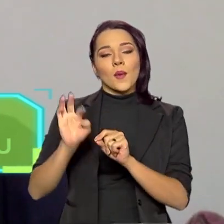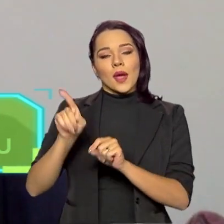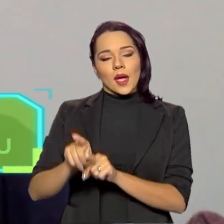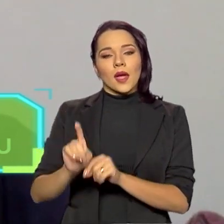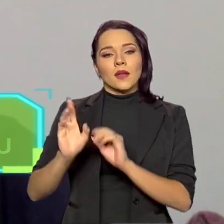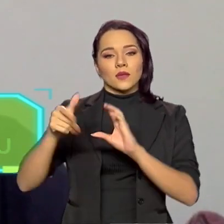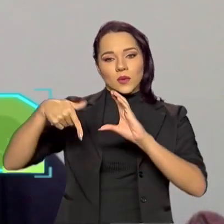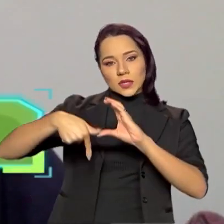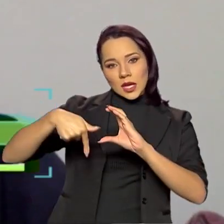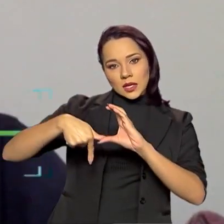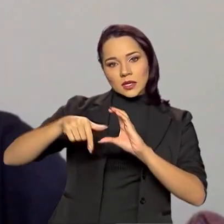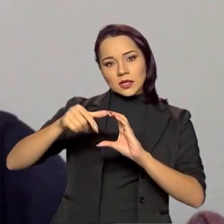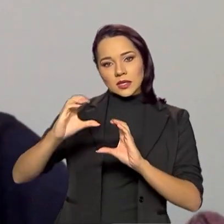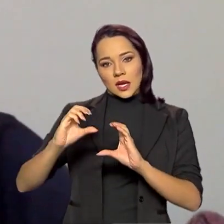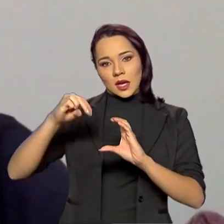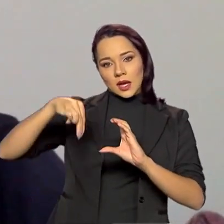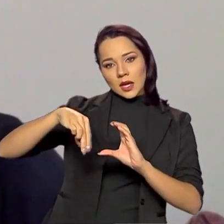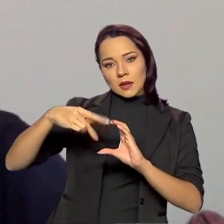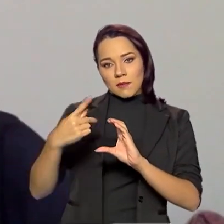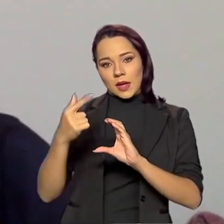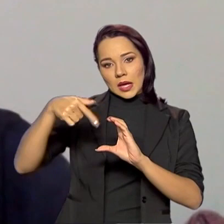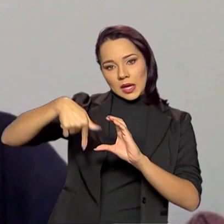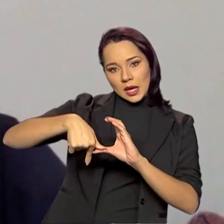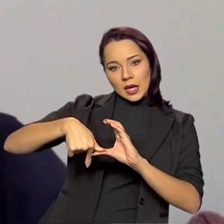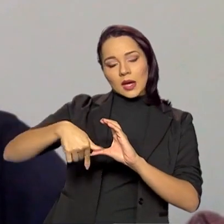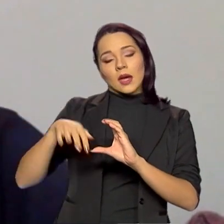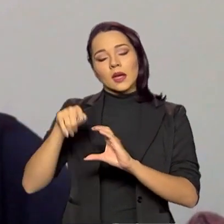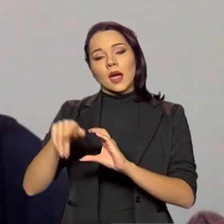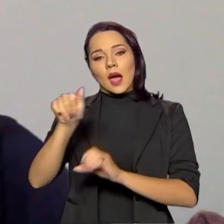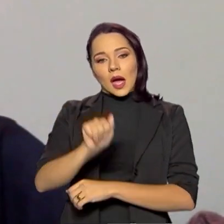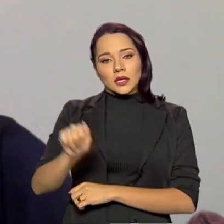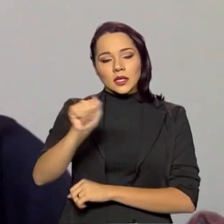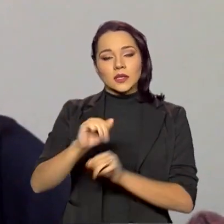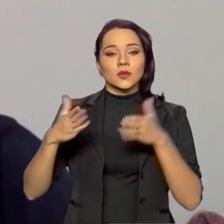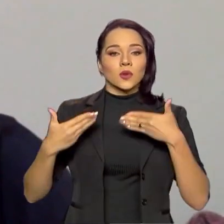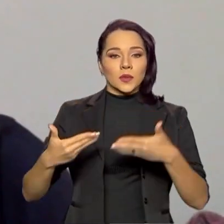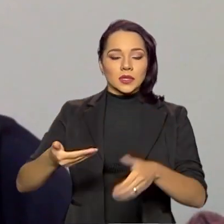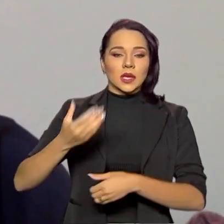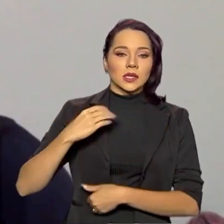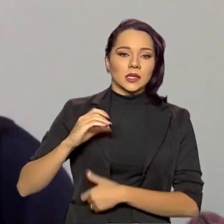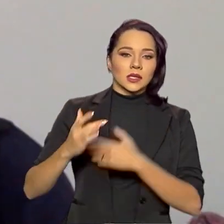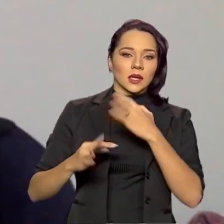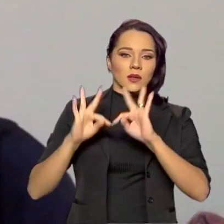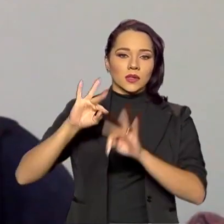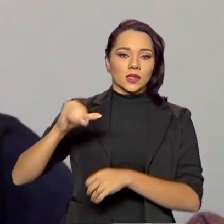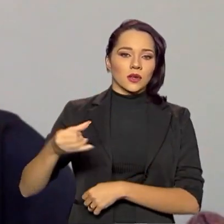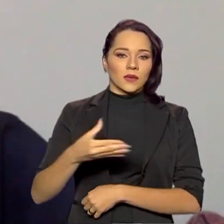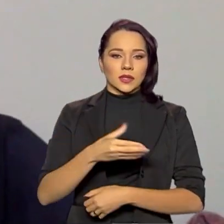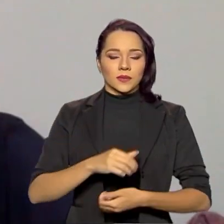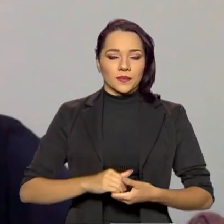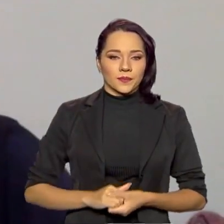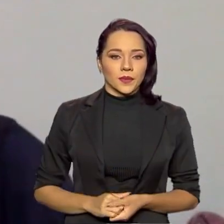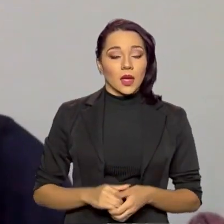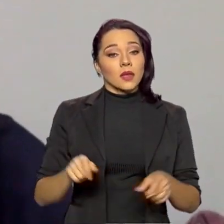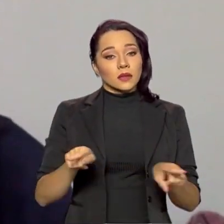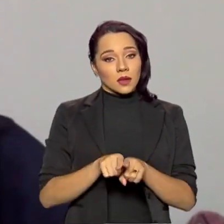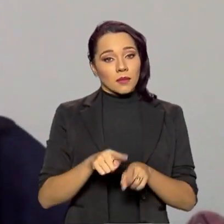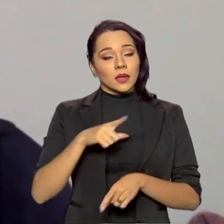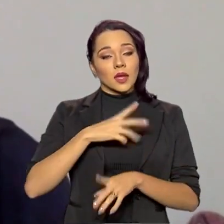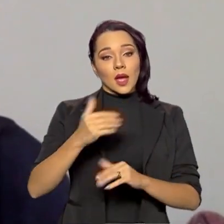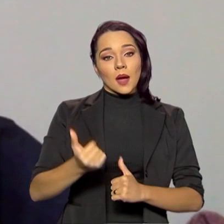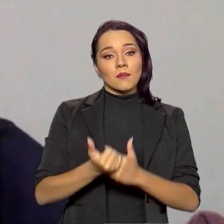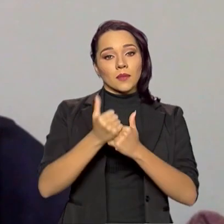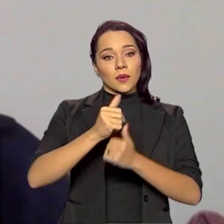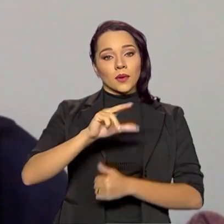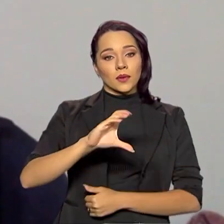de Desenvolvimento Científico e Tecnológico, que é uma agência do Ministério da Ciência, Tecnologia e Inovação. Também temos apoio da